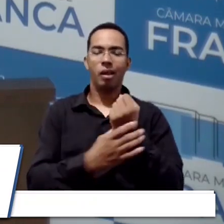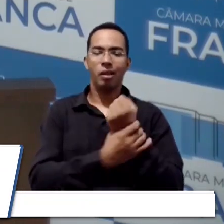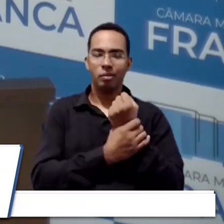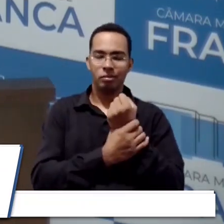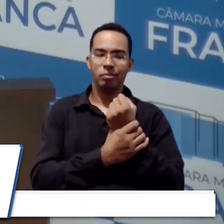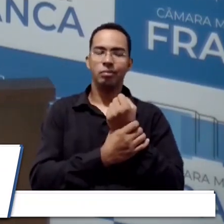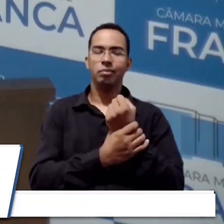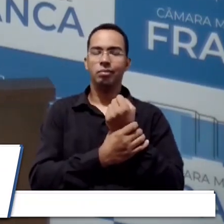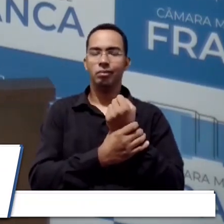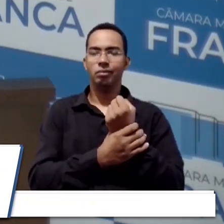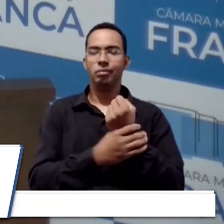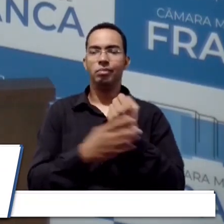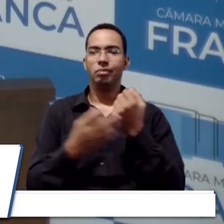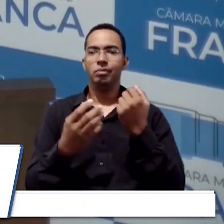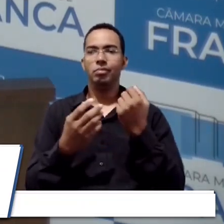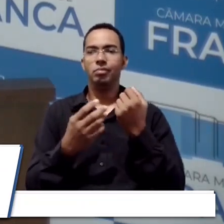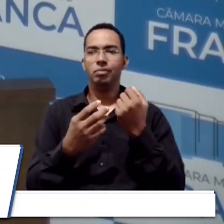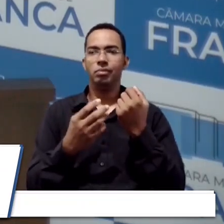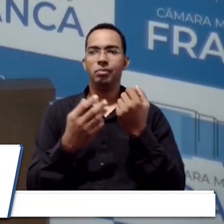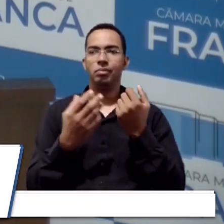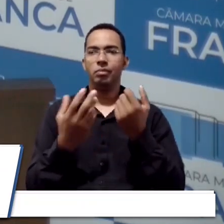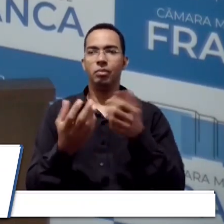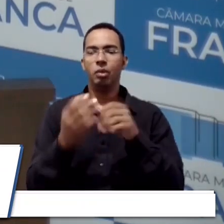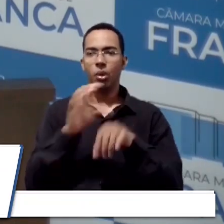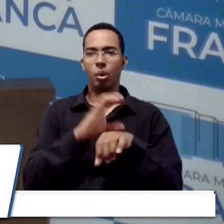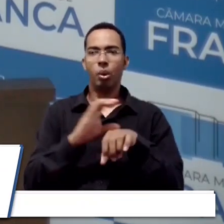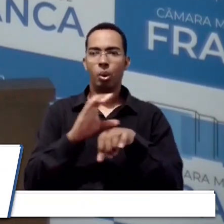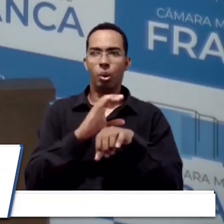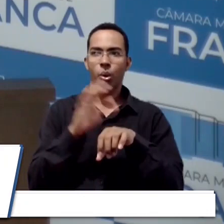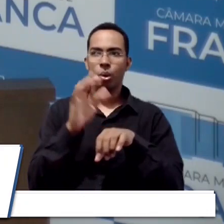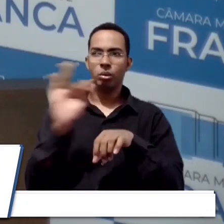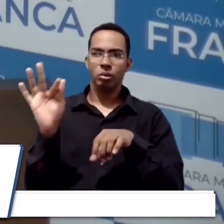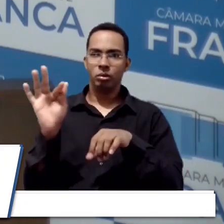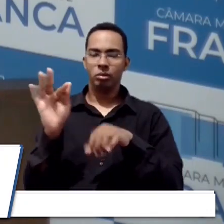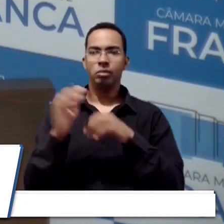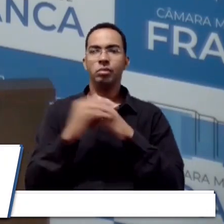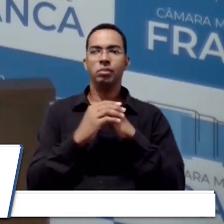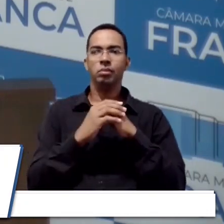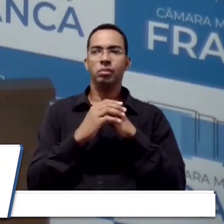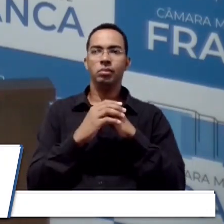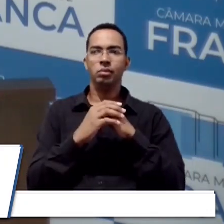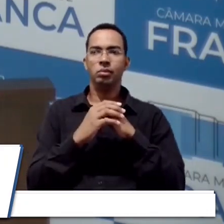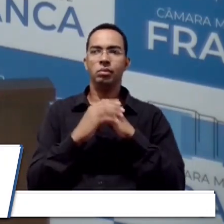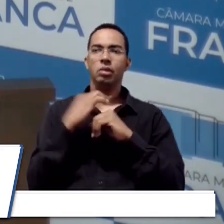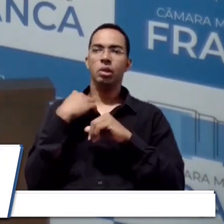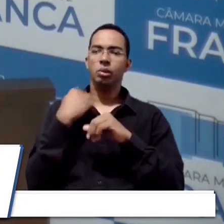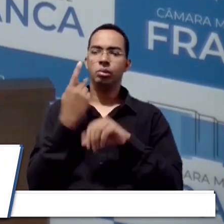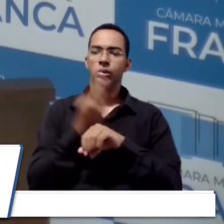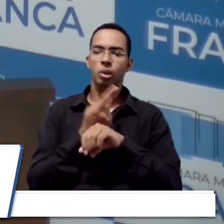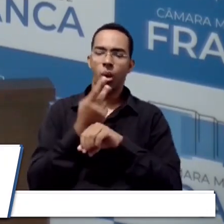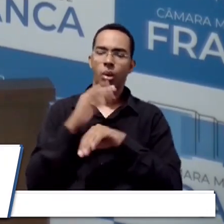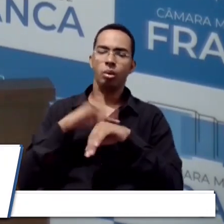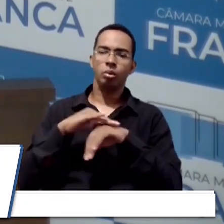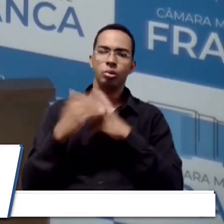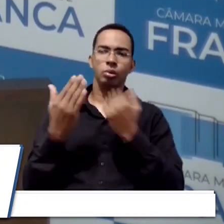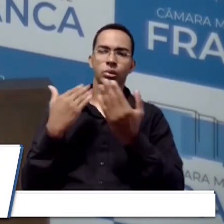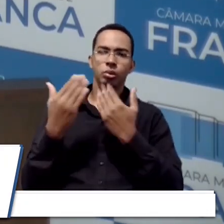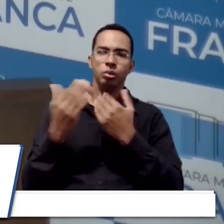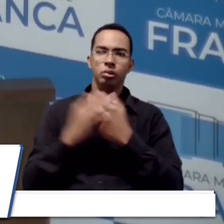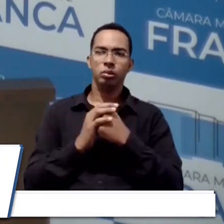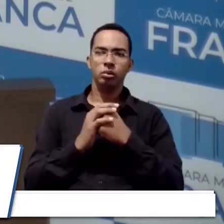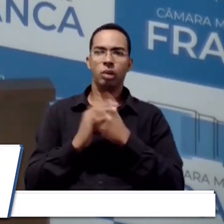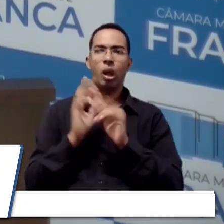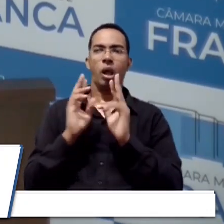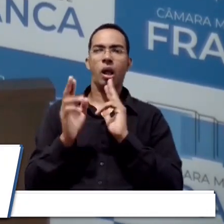pela Constituição Federal. E nós fomos tratar disso com o ministro. Com relação